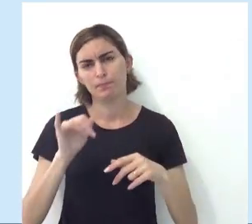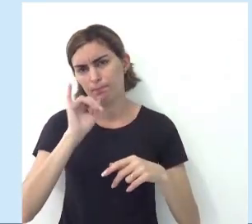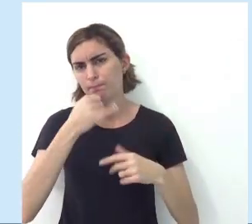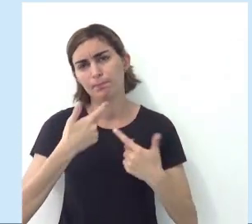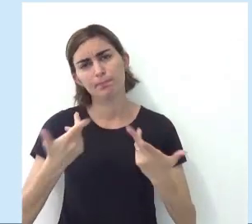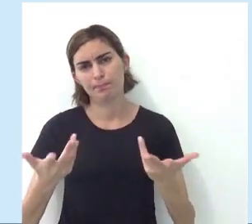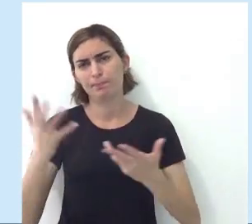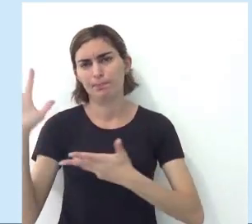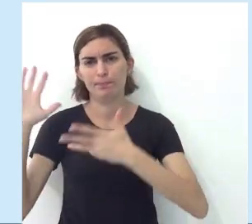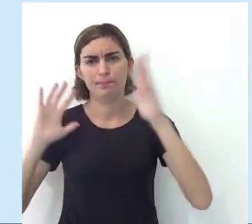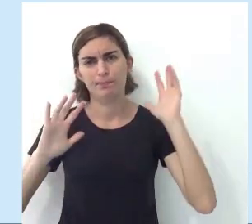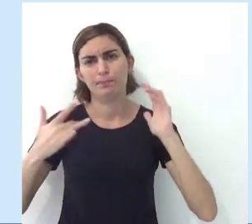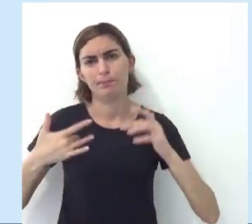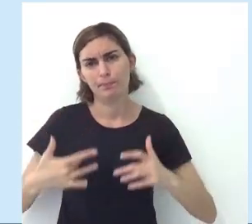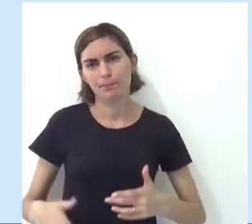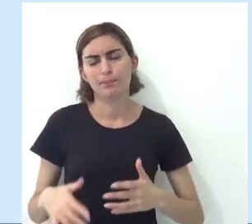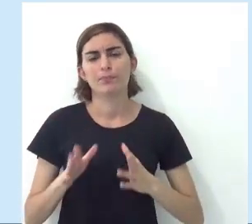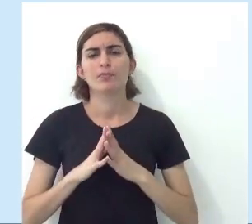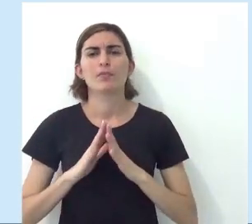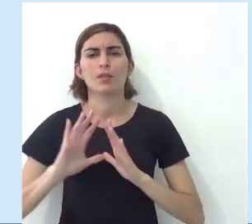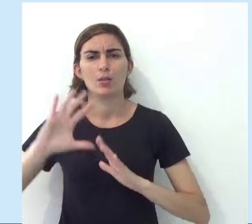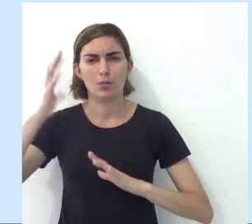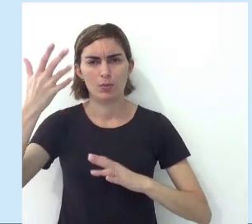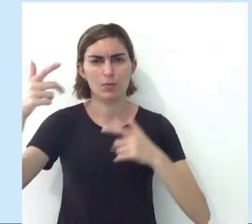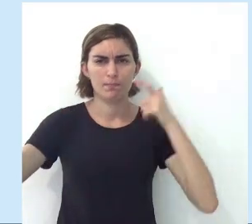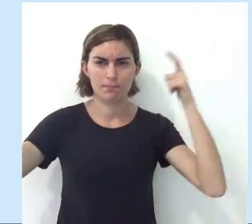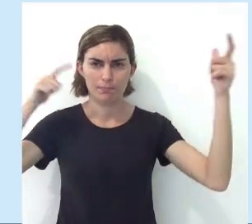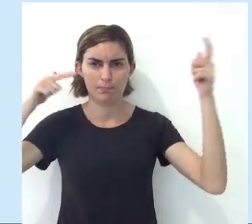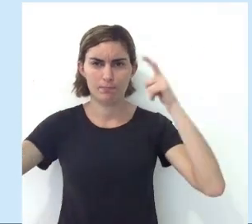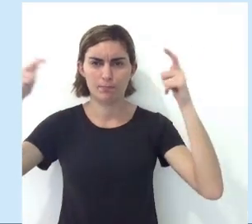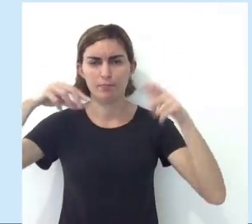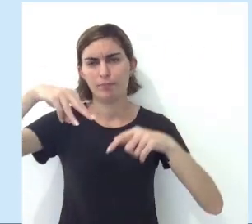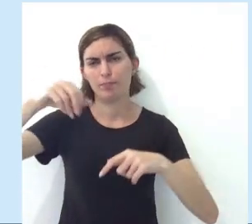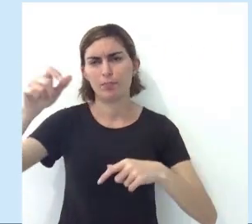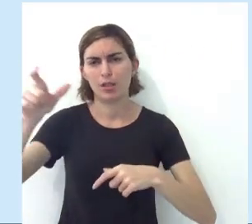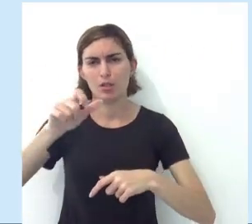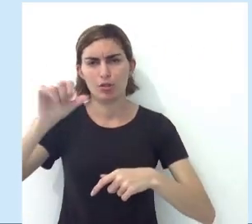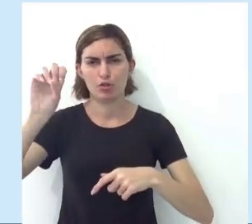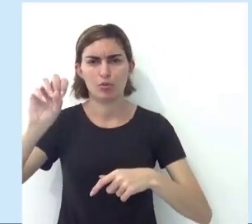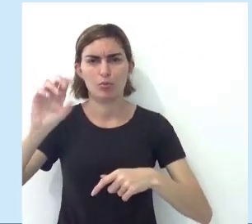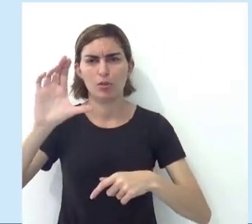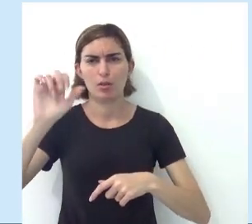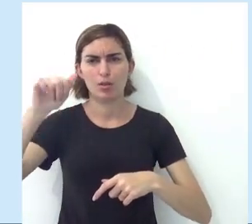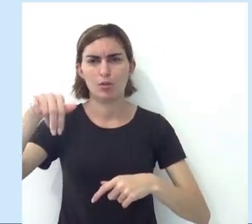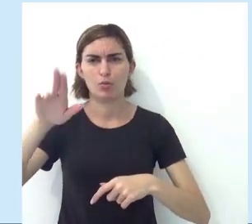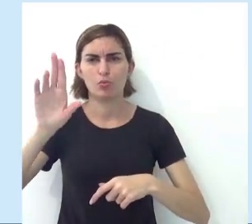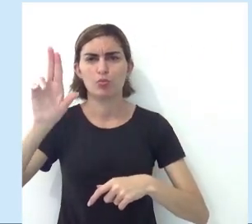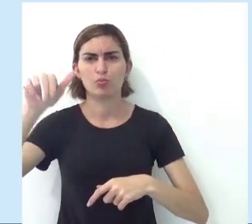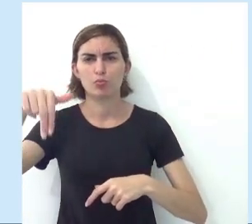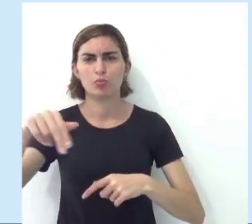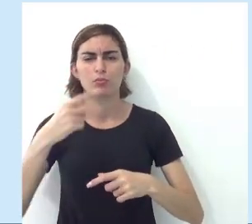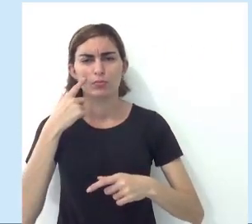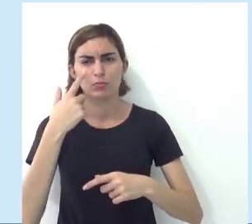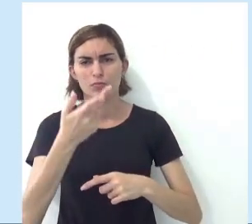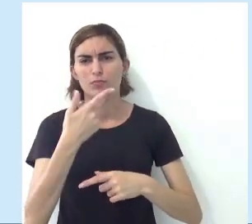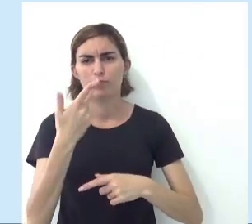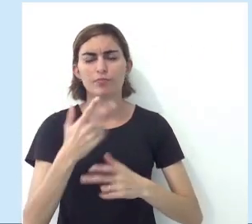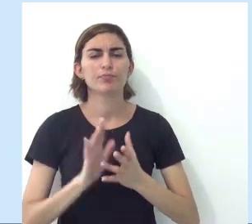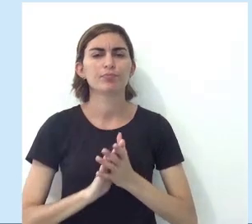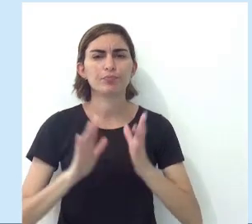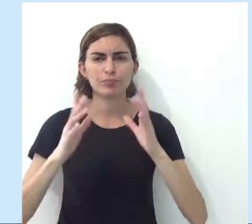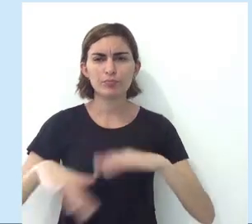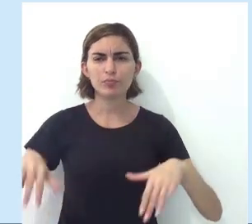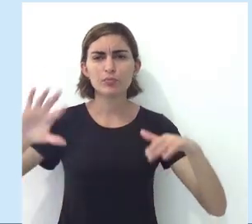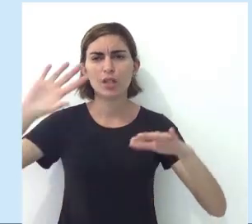mais um fato triste ambiental, né, que aconteceu no México, tá, naquela área de Cancún que a gente conversou sobre,